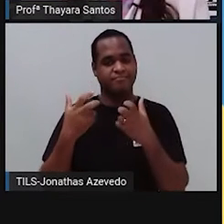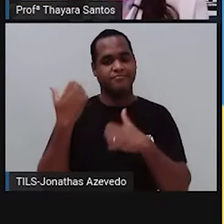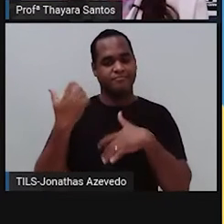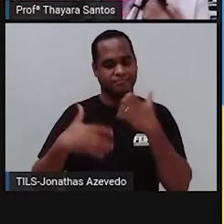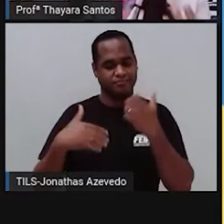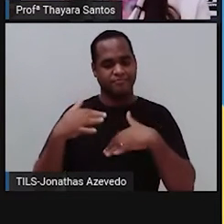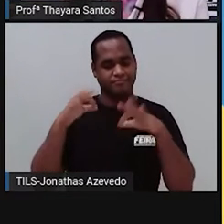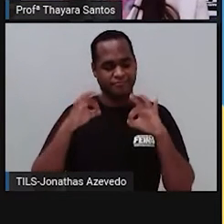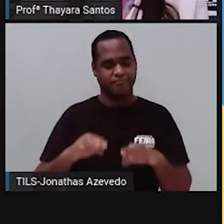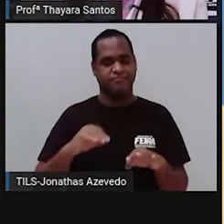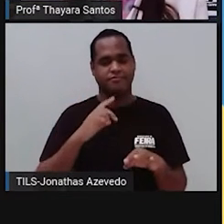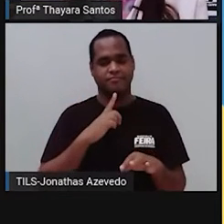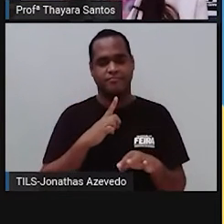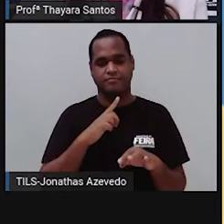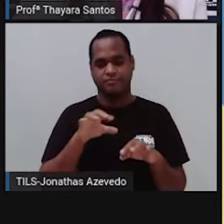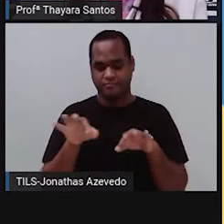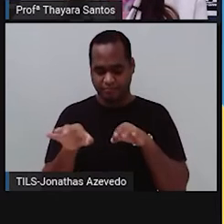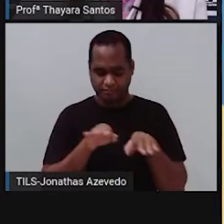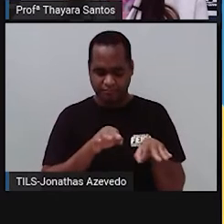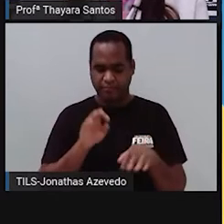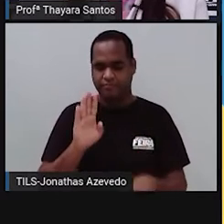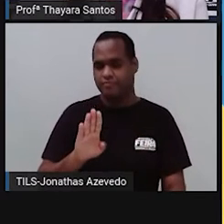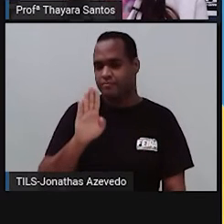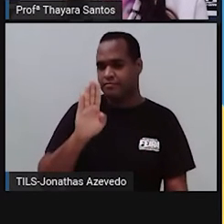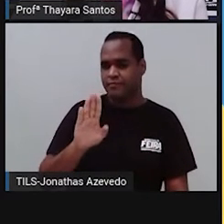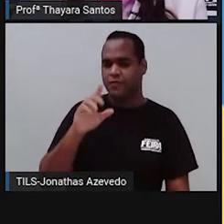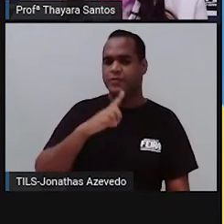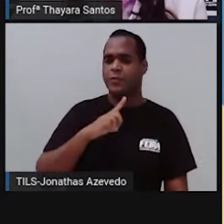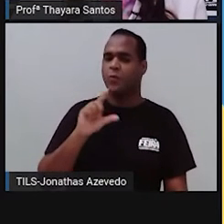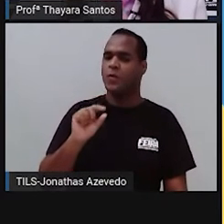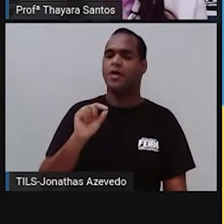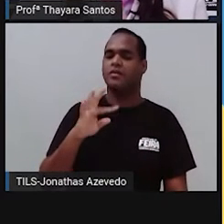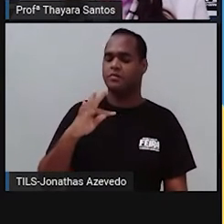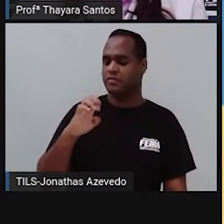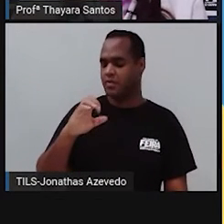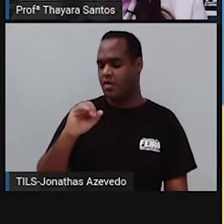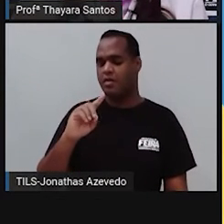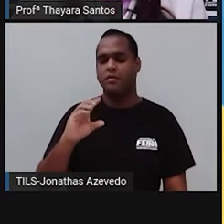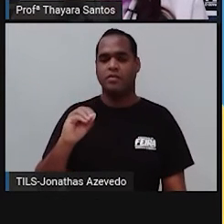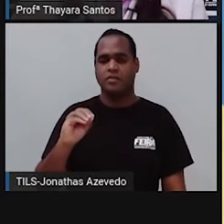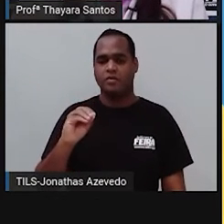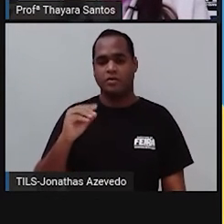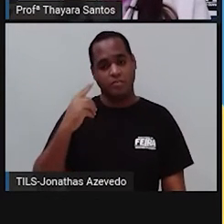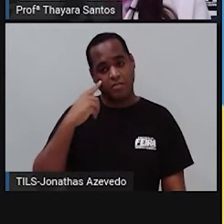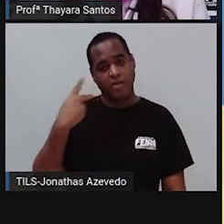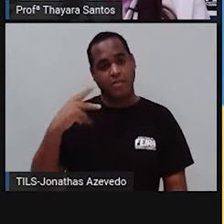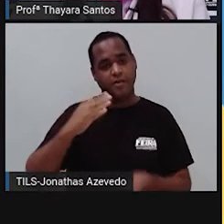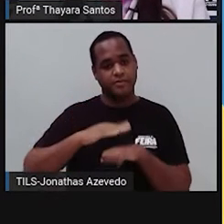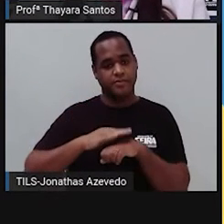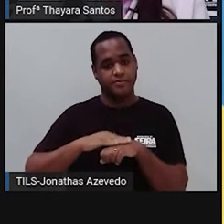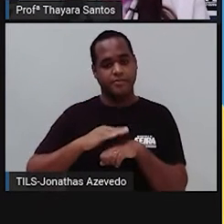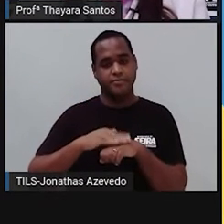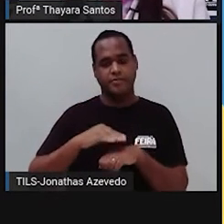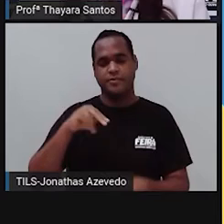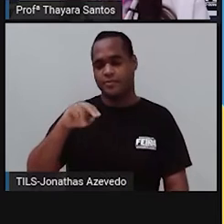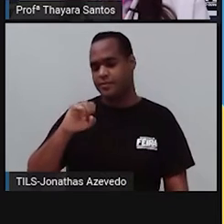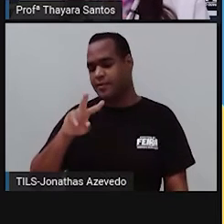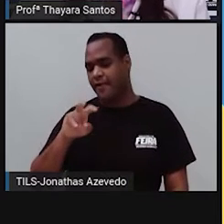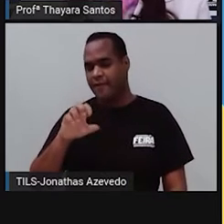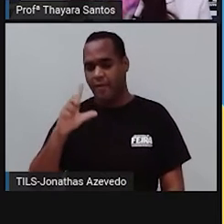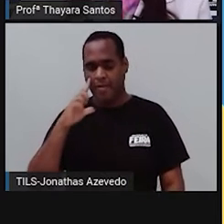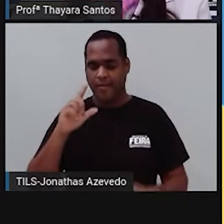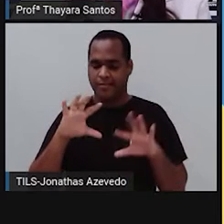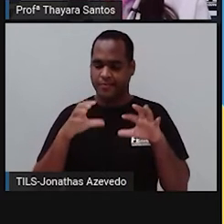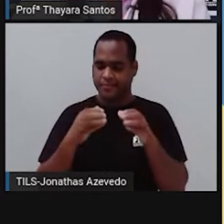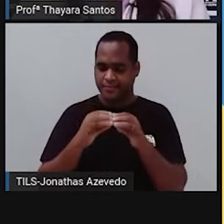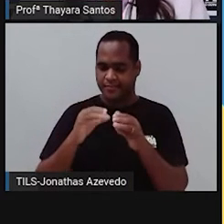quando a gente estudou esses níveis de organização biológica. Então, o que é um tecido? É esse nível aqui. Os tecidos, eles são conjuntos